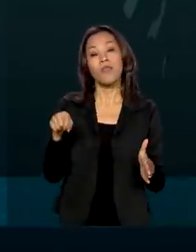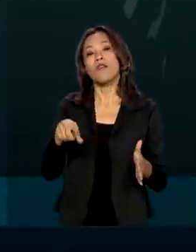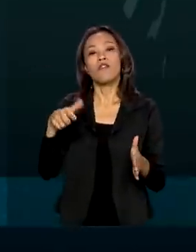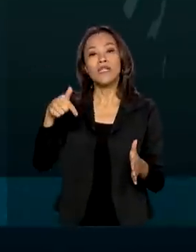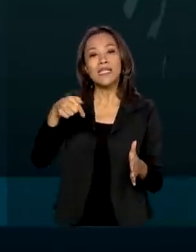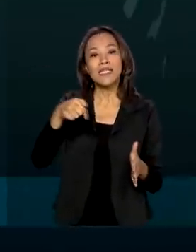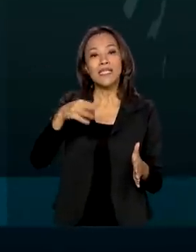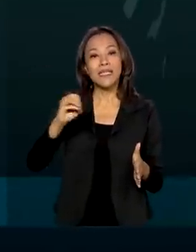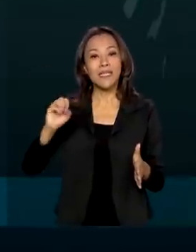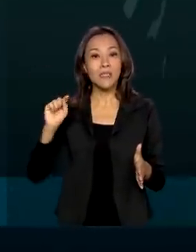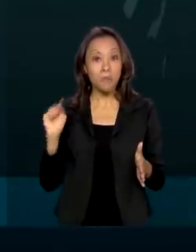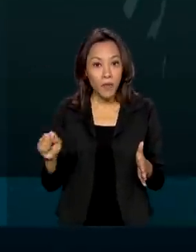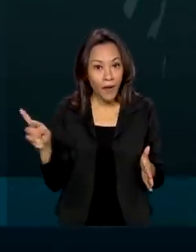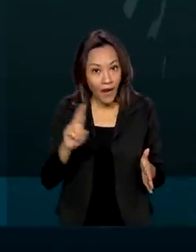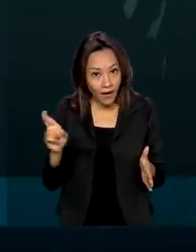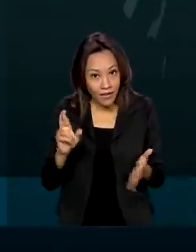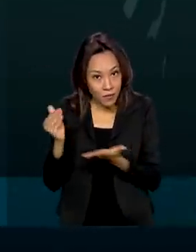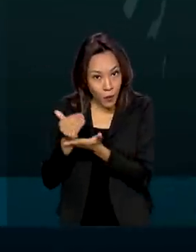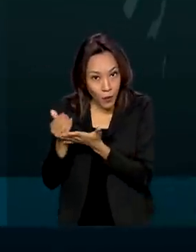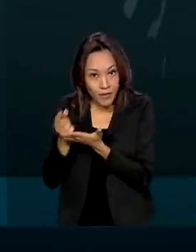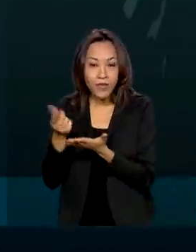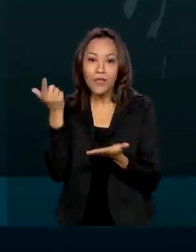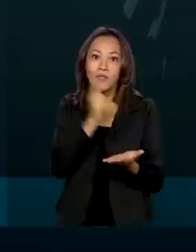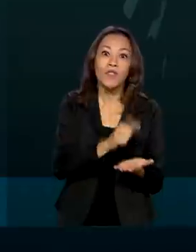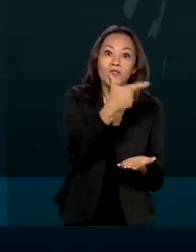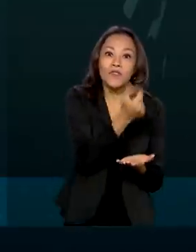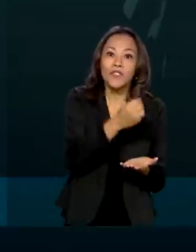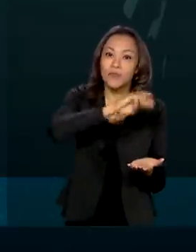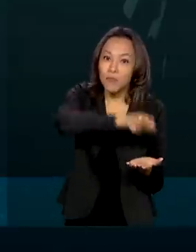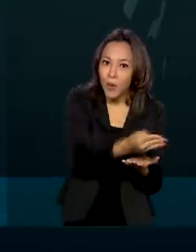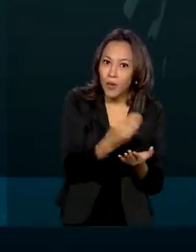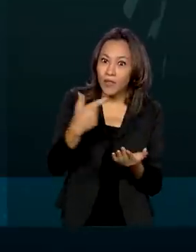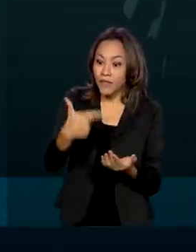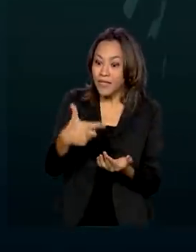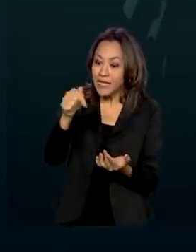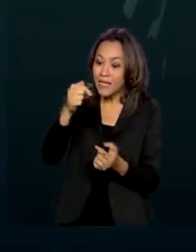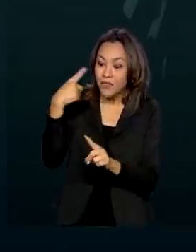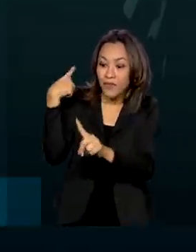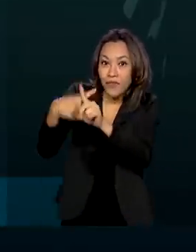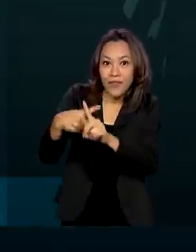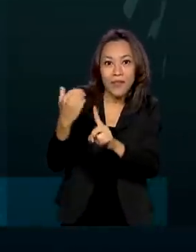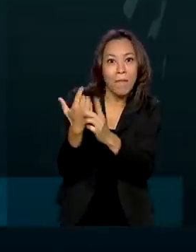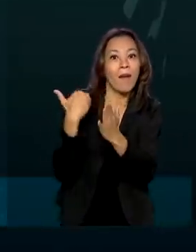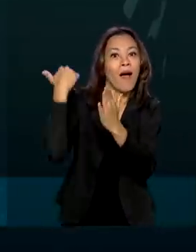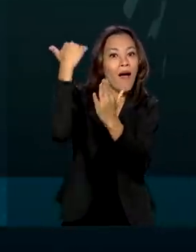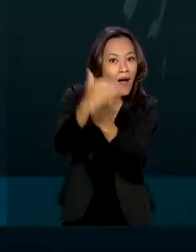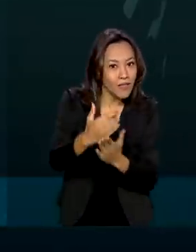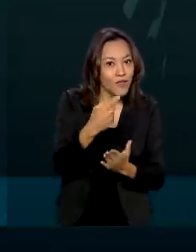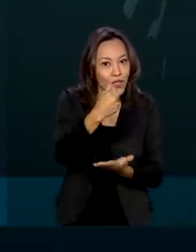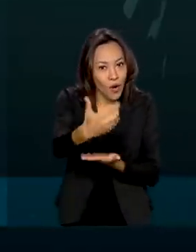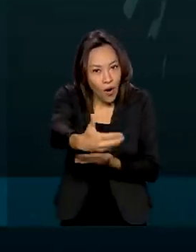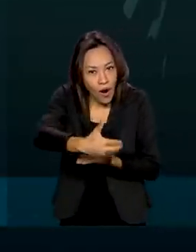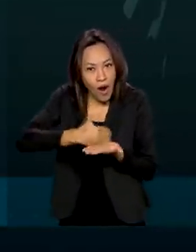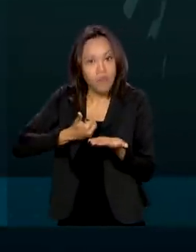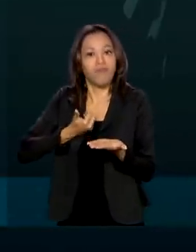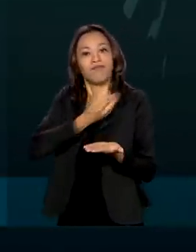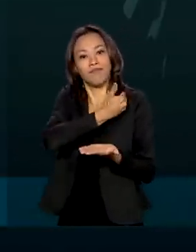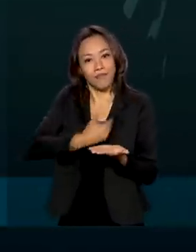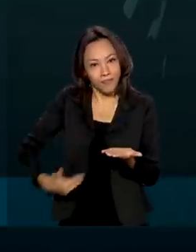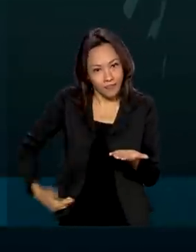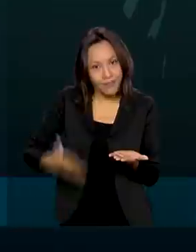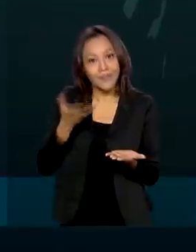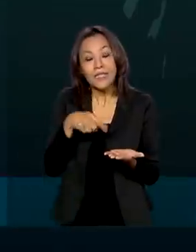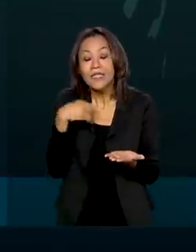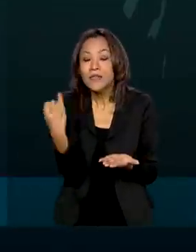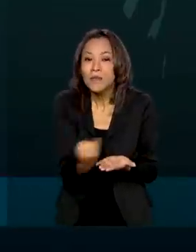acabou saindo por R$ 20 milhões, cerca de 27 vezes mais do que o valor mínimo. Investimento de R 260 milhões, o